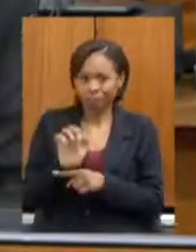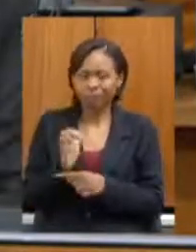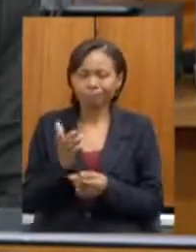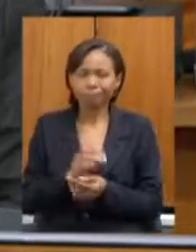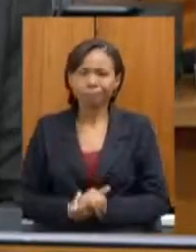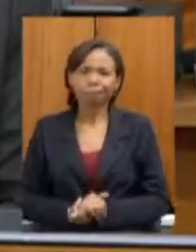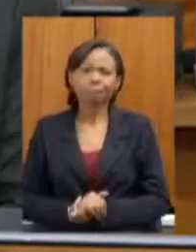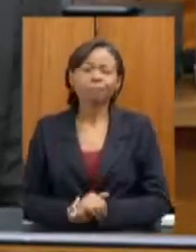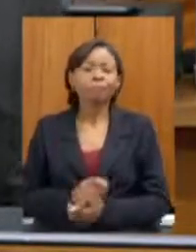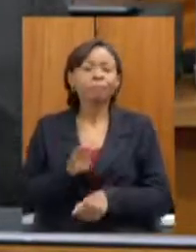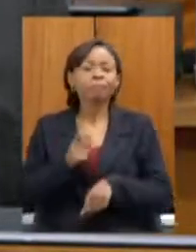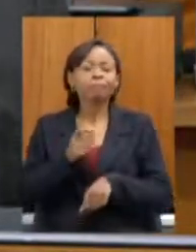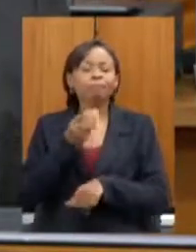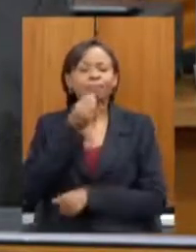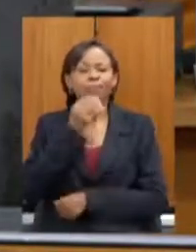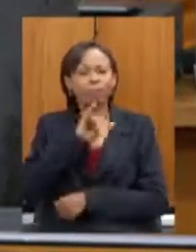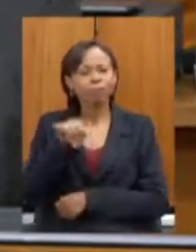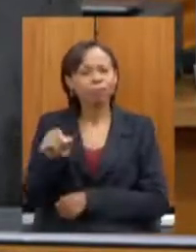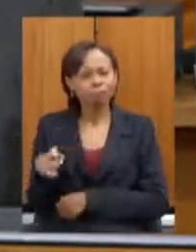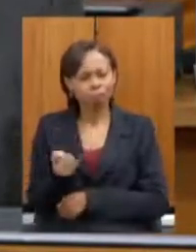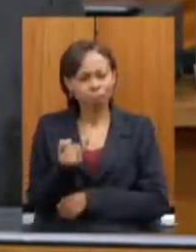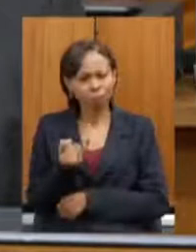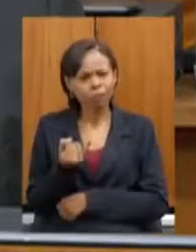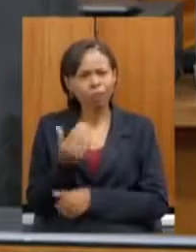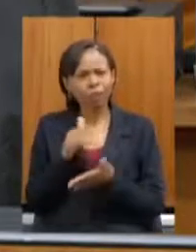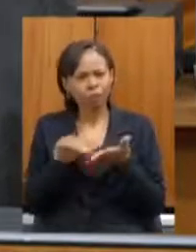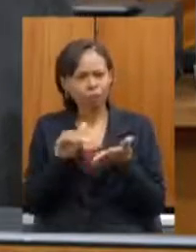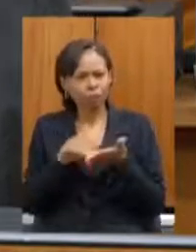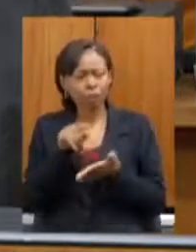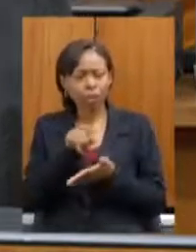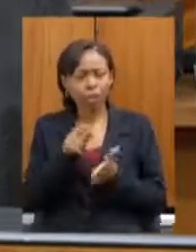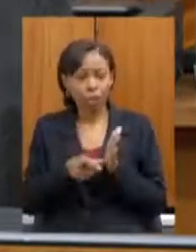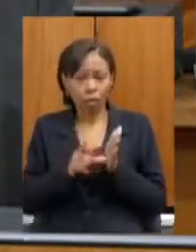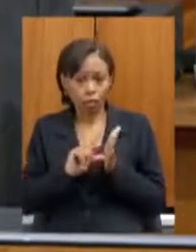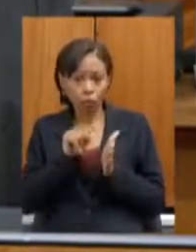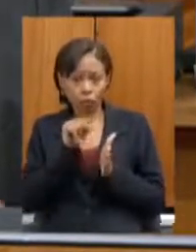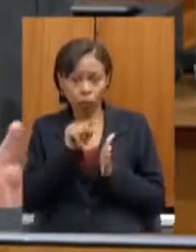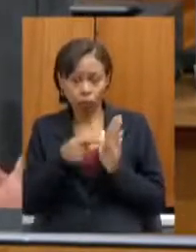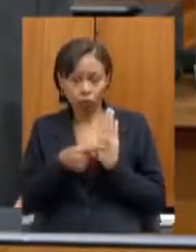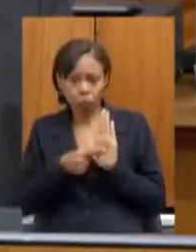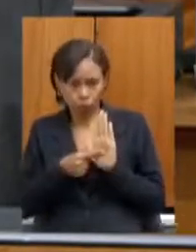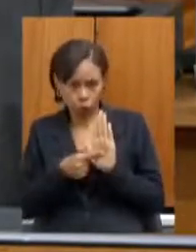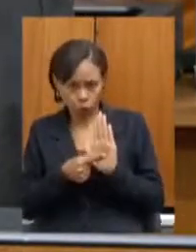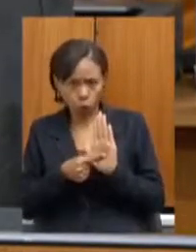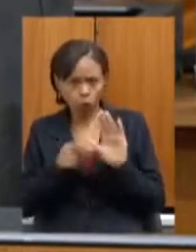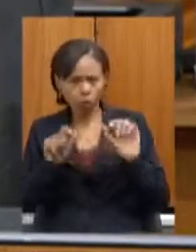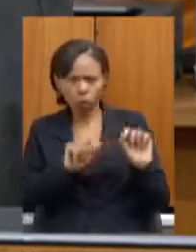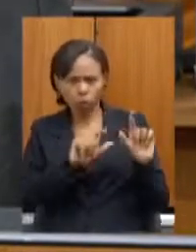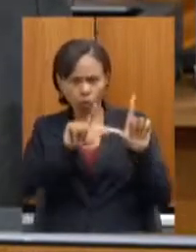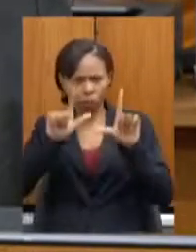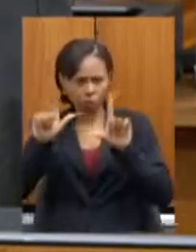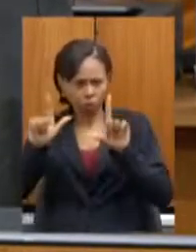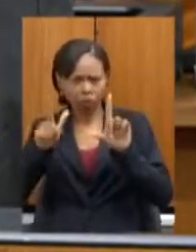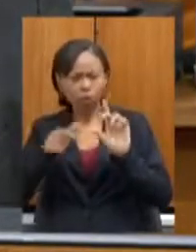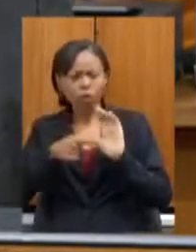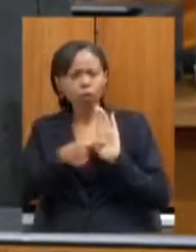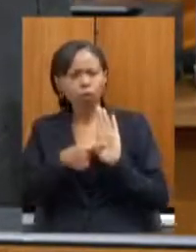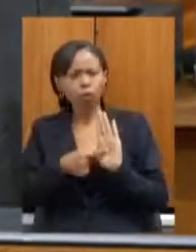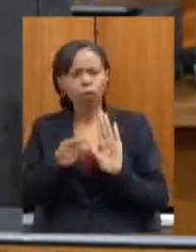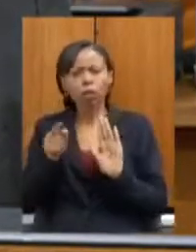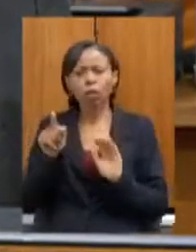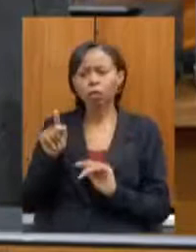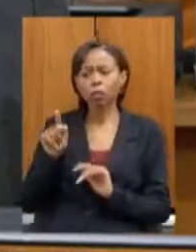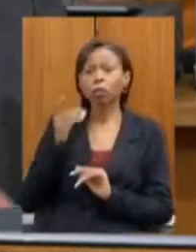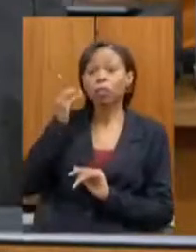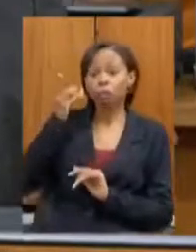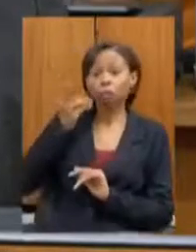aproveitar essa oportunidade, o senhor mencionou durante a sua apresentação, acredito que tem alguns deputados presentes